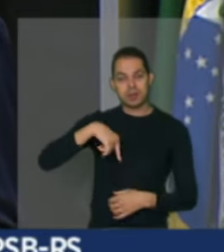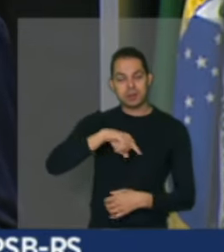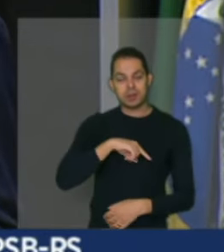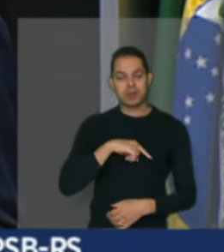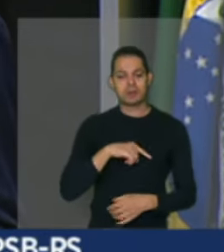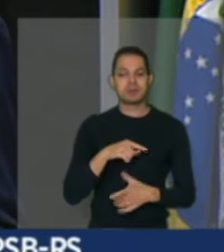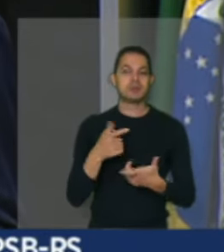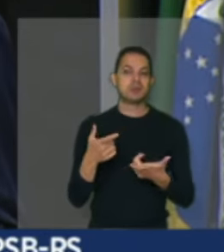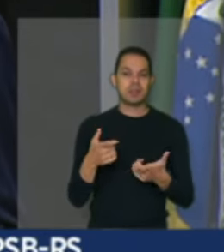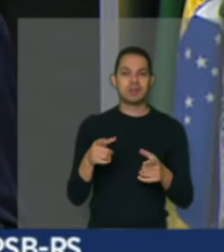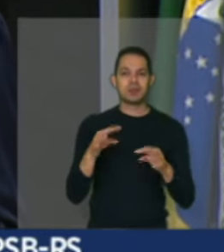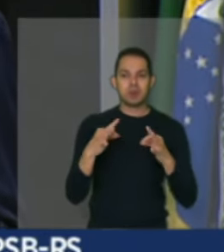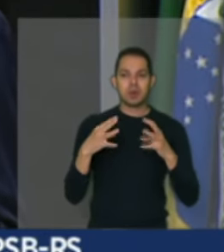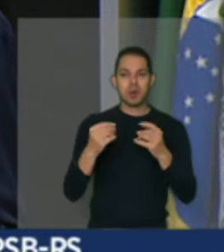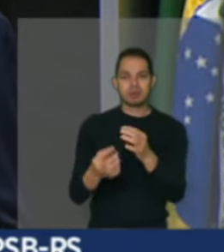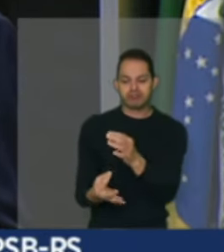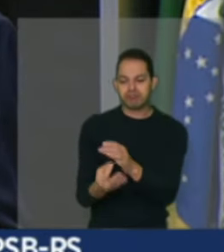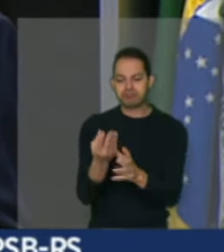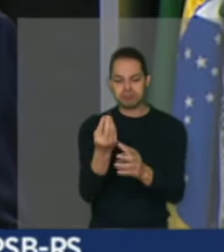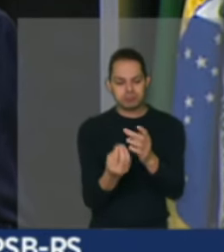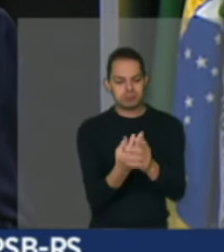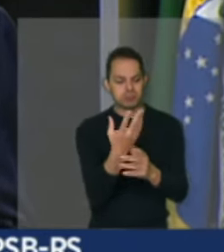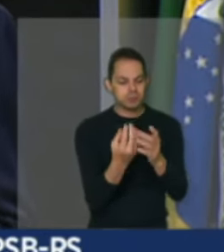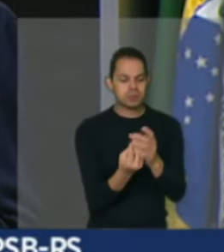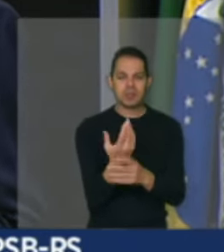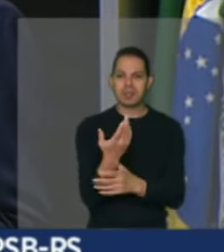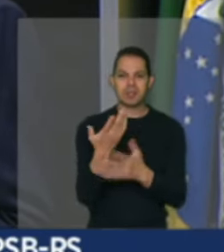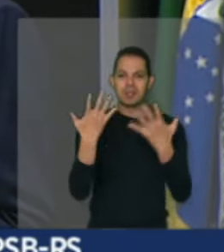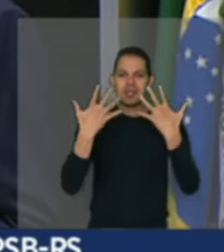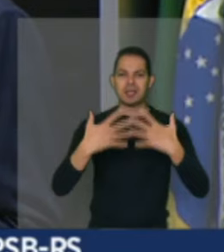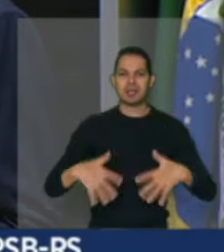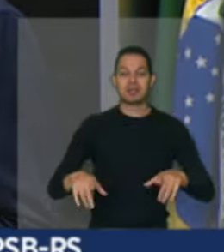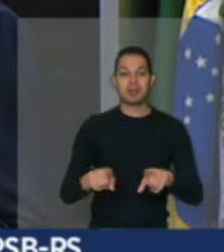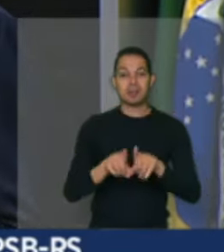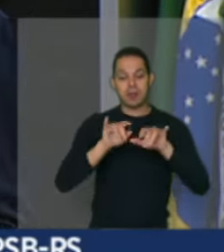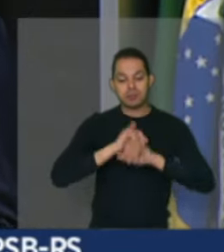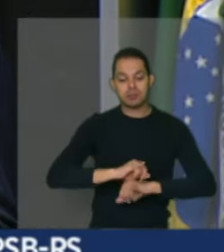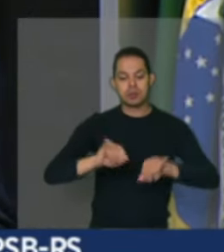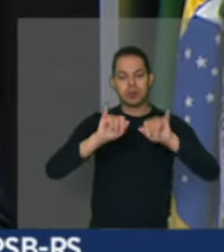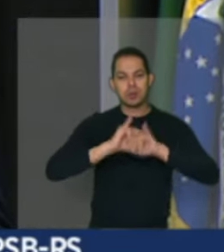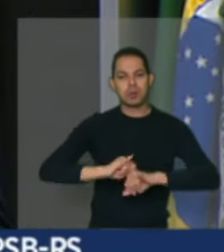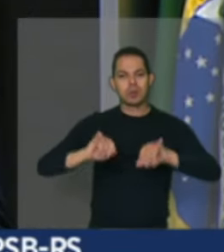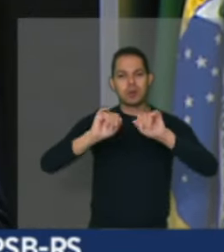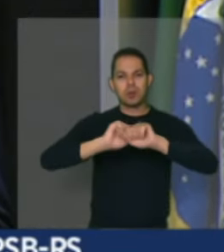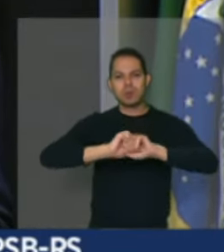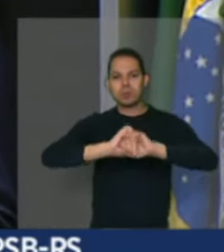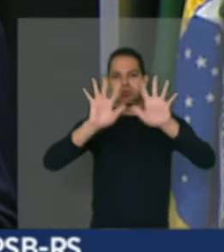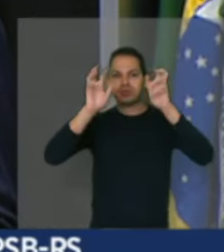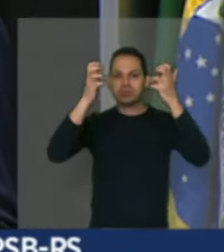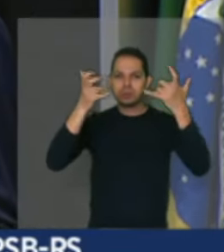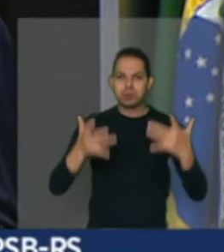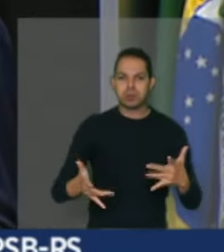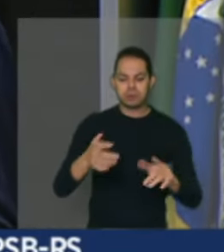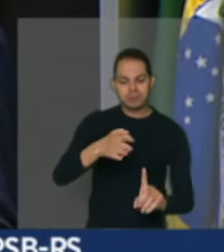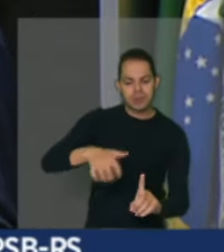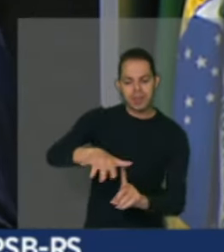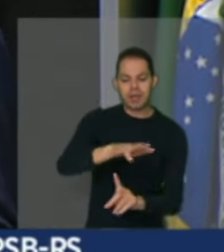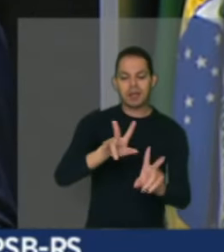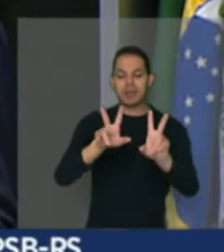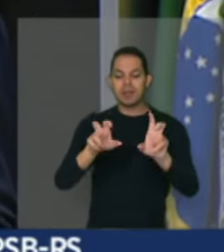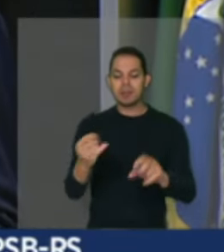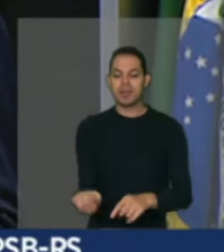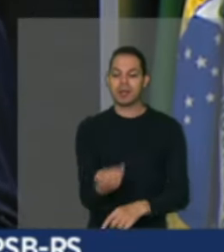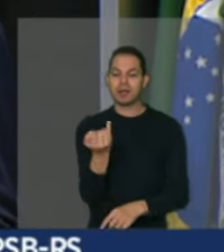natureza. Mas também desenvolver campanhas de informação e esclarecimentos da sociedade sobre a importância da agricultura